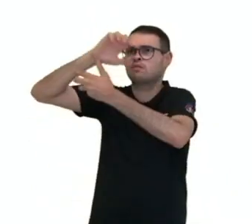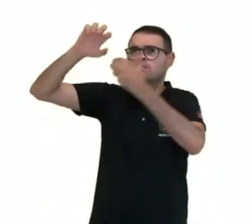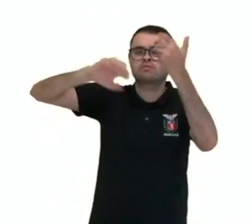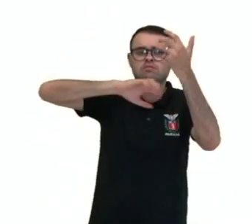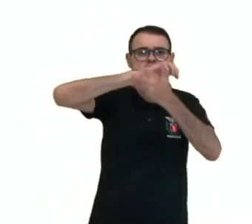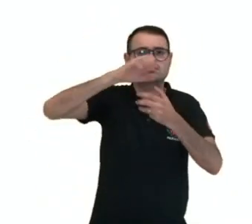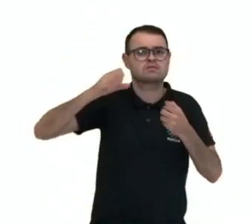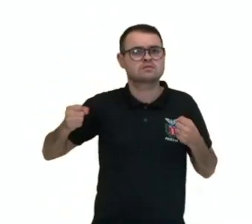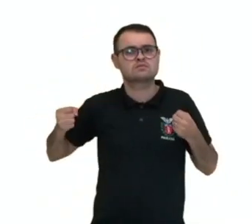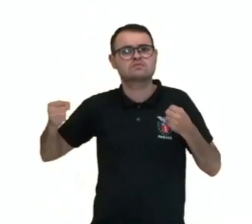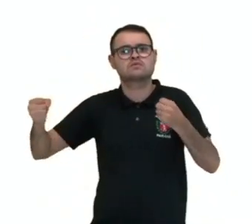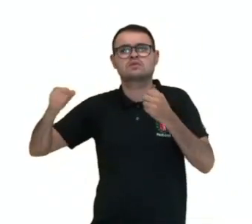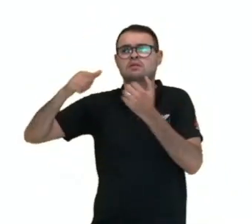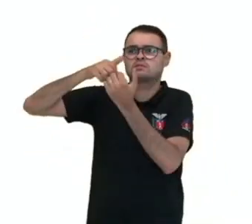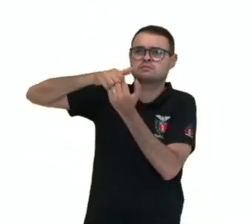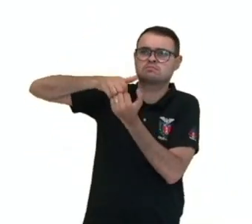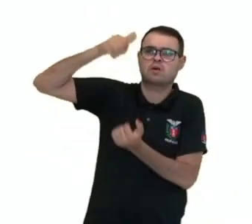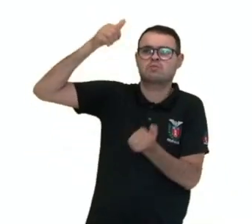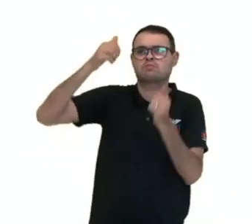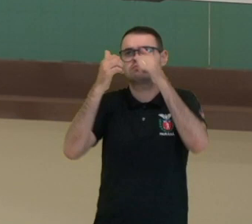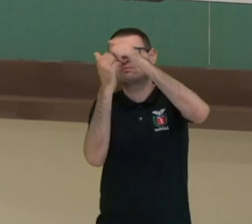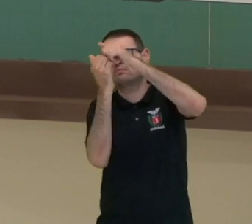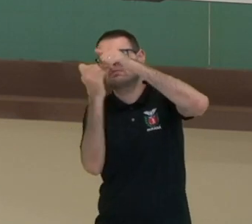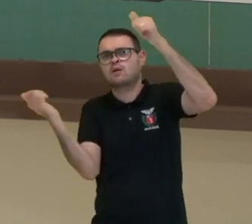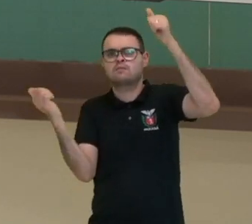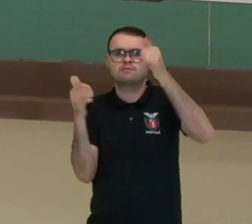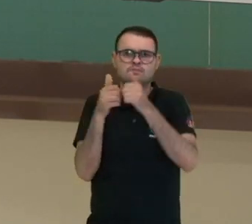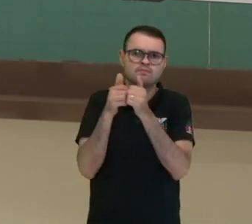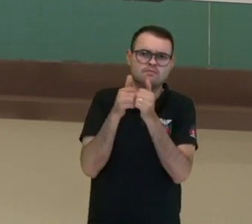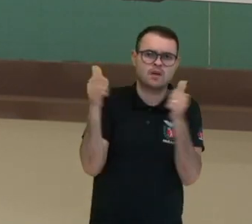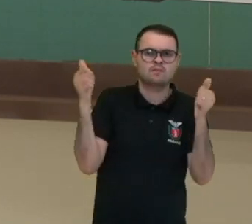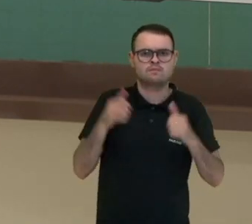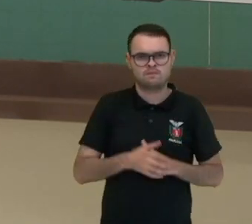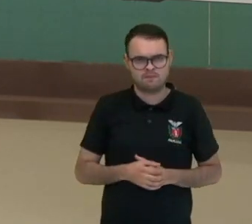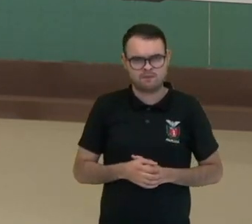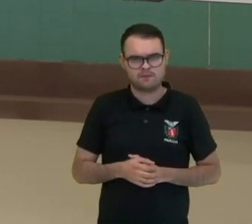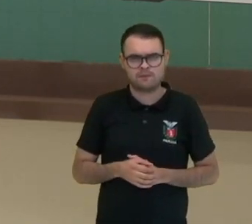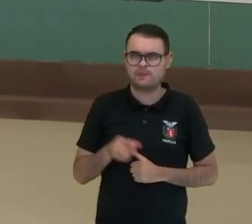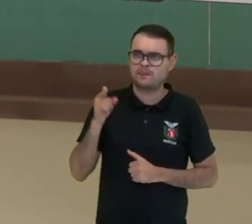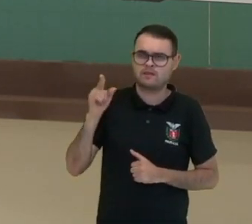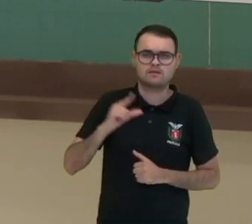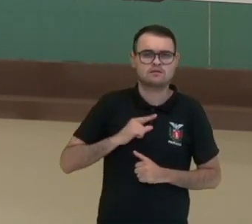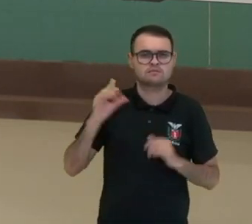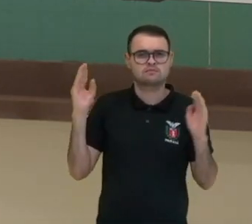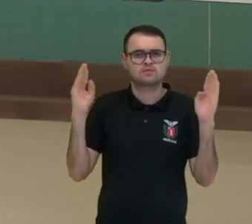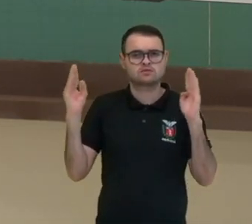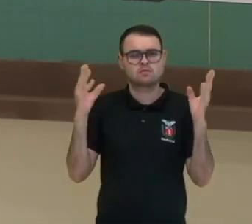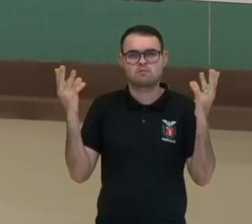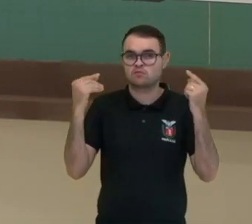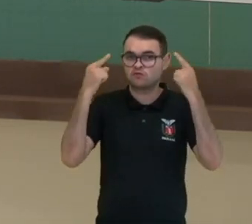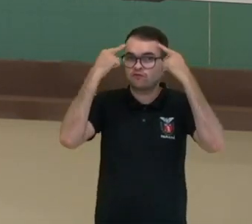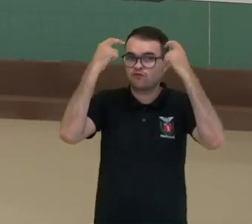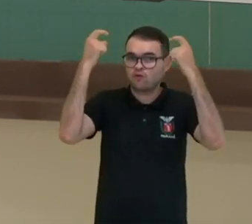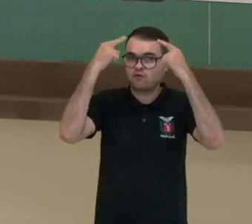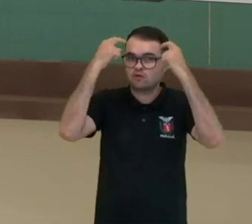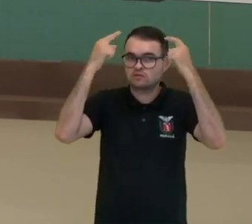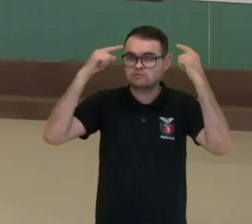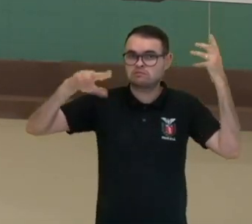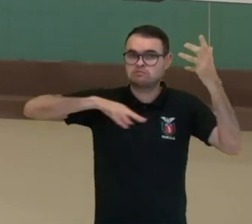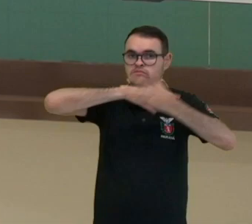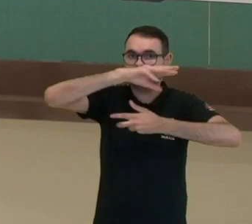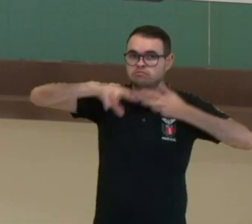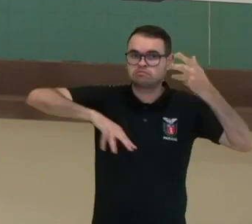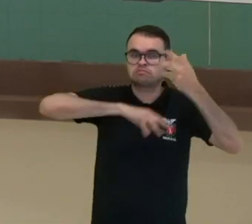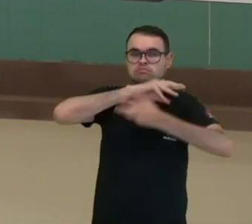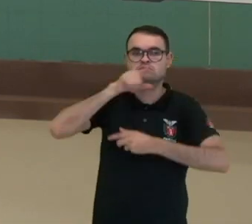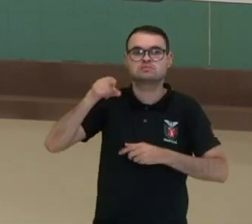justamente a sua separação do resto do Brasil, deixando aí um período bastante violento e perturbado da